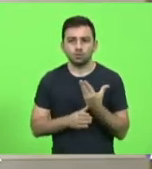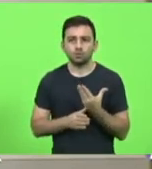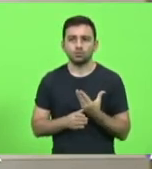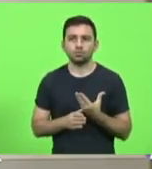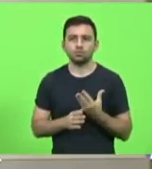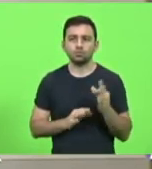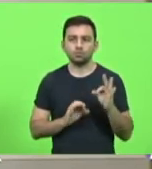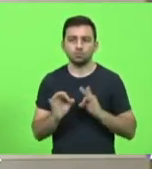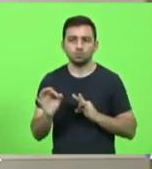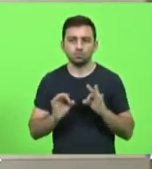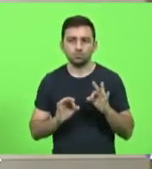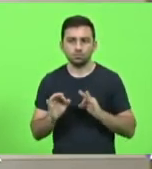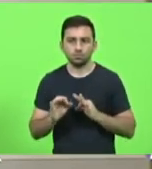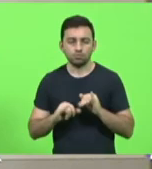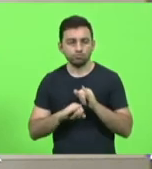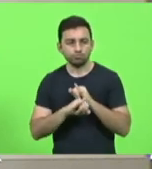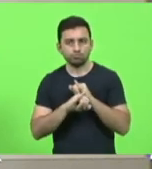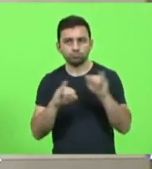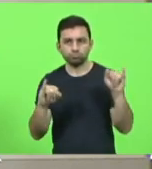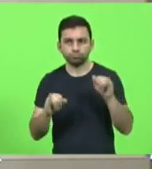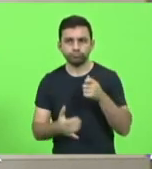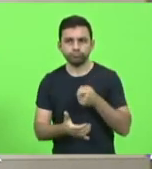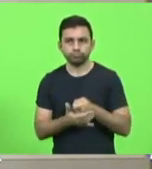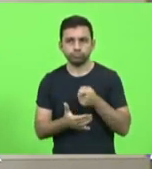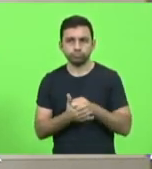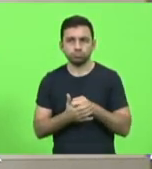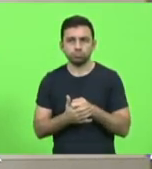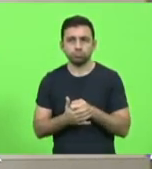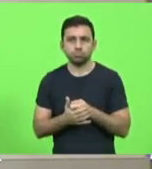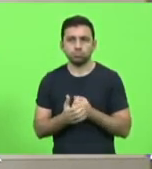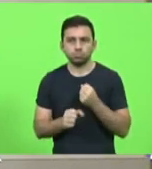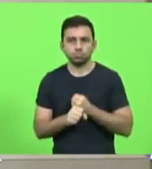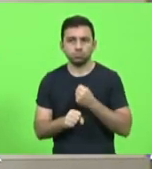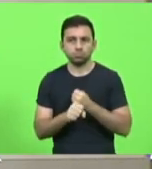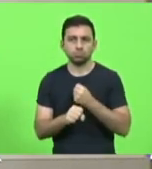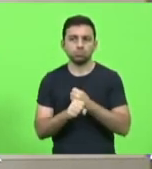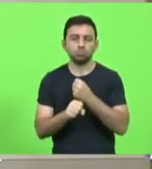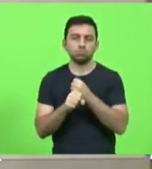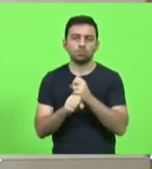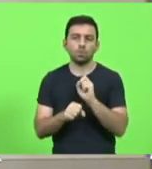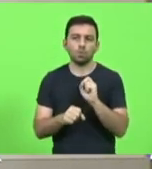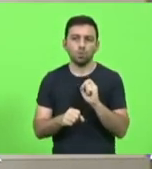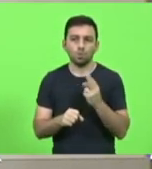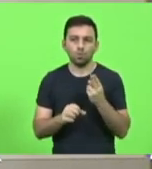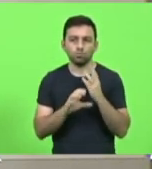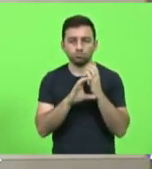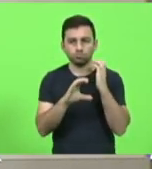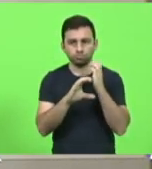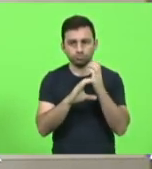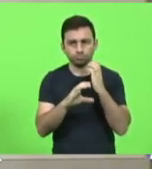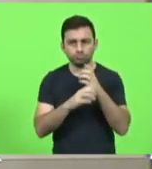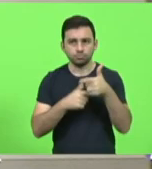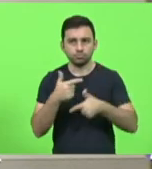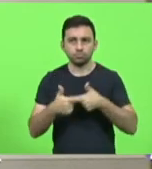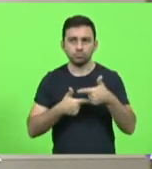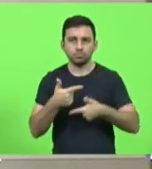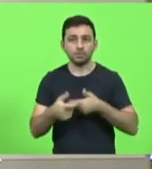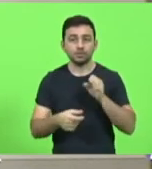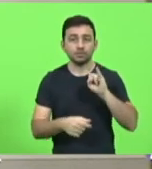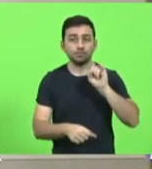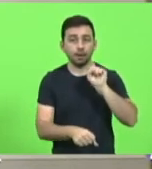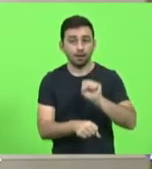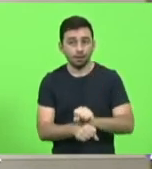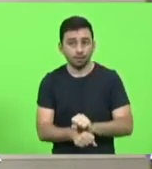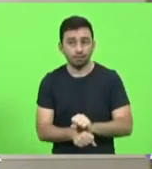de notificação compulsória de obra pública ou serviço de engenharia paralisados no